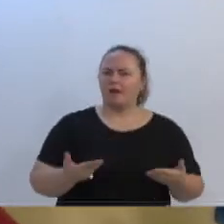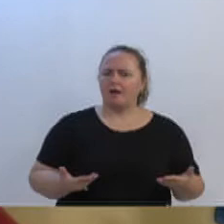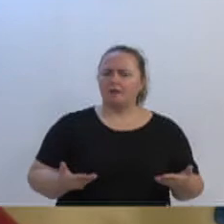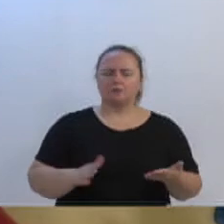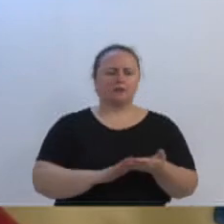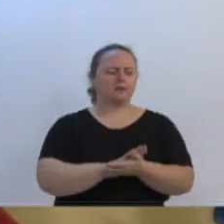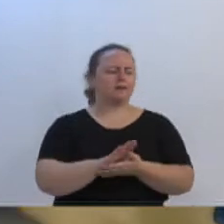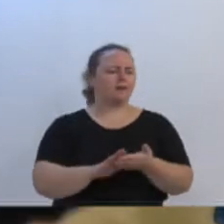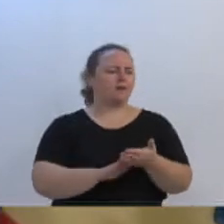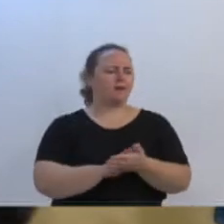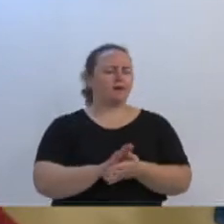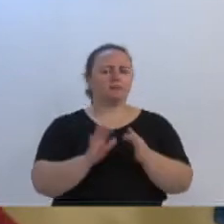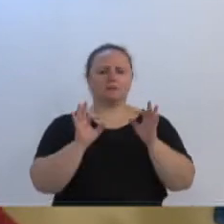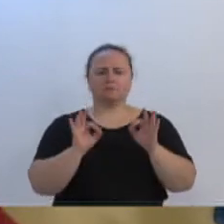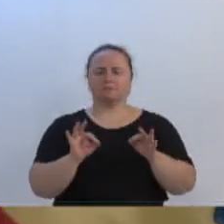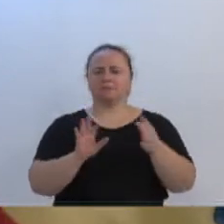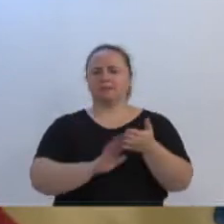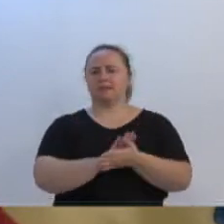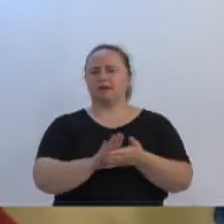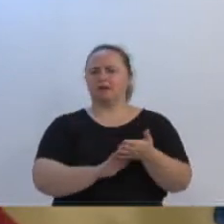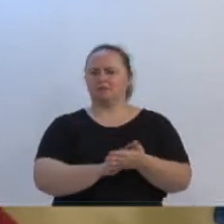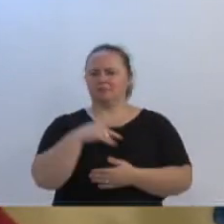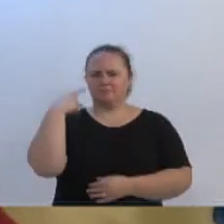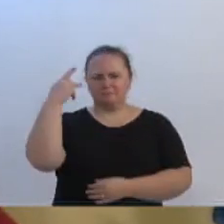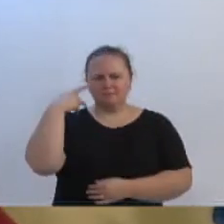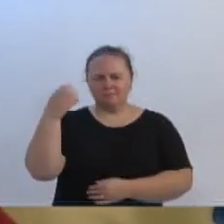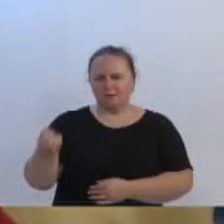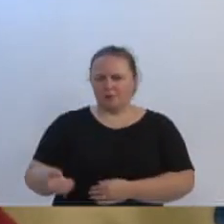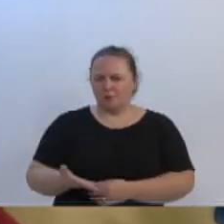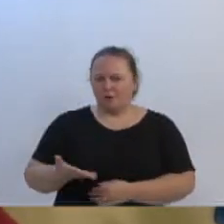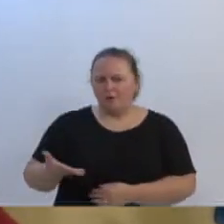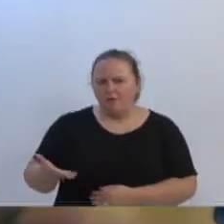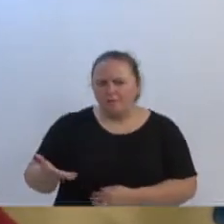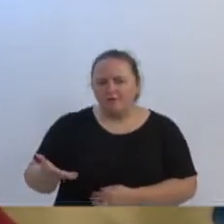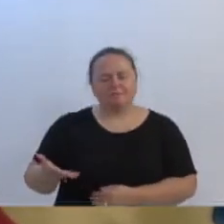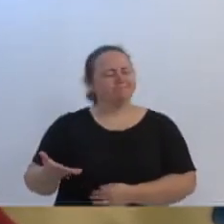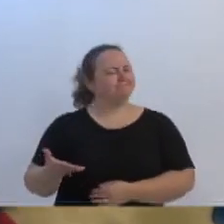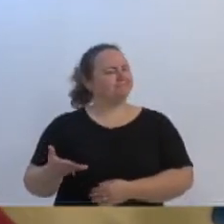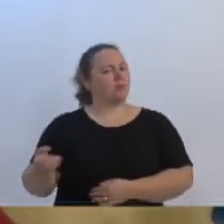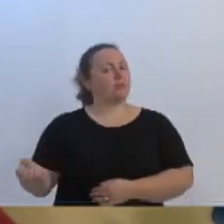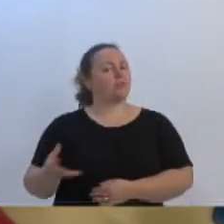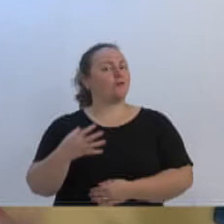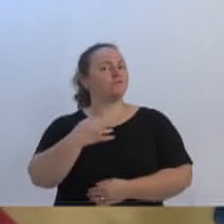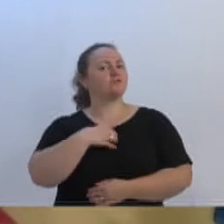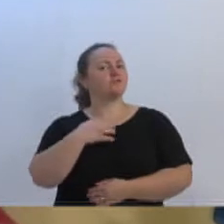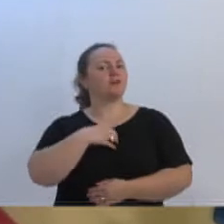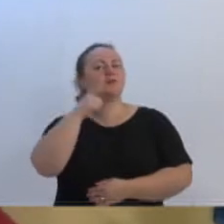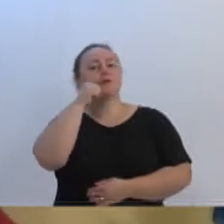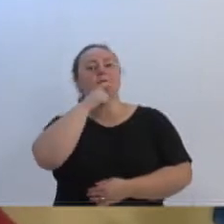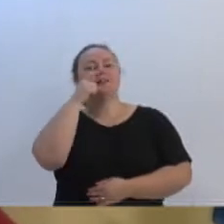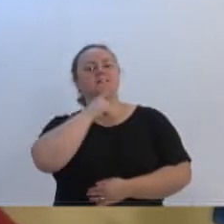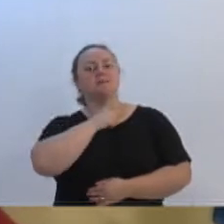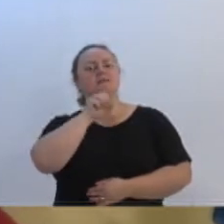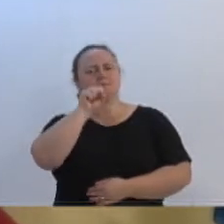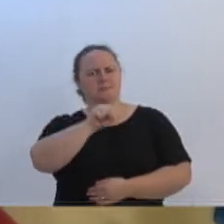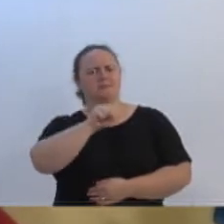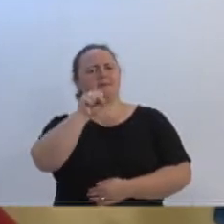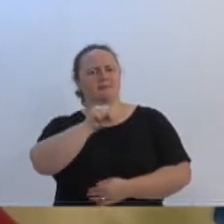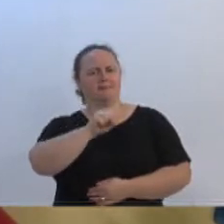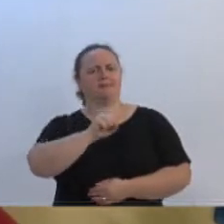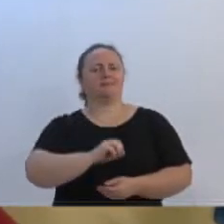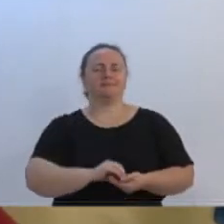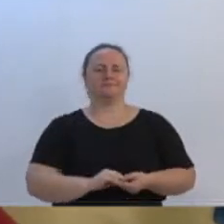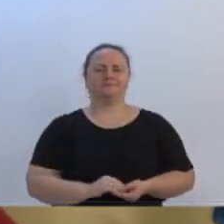nada tem dinheiro, né? Poxa, essa é a nova política? Não, essa é a nova enganação da política, a nova mentira da política. E acredite quem quiser.